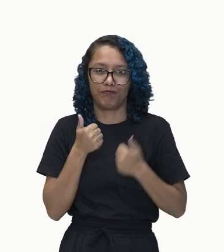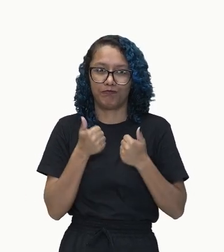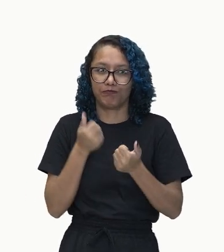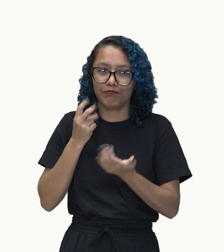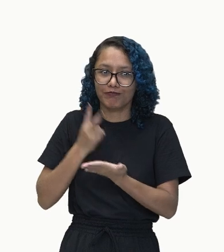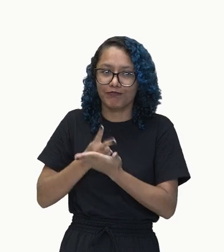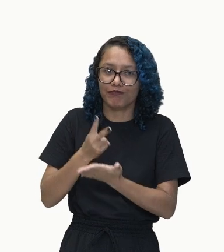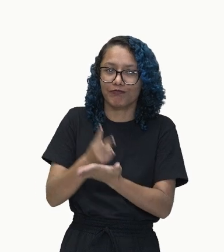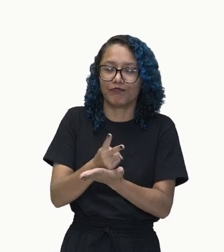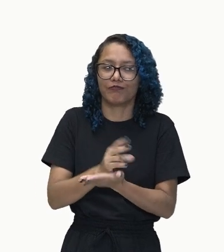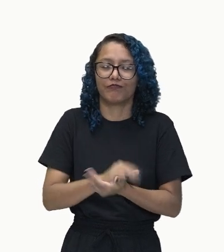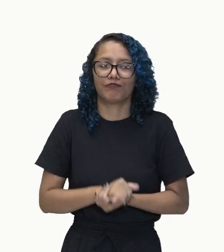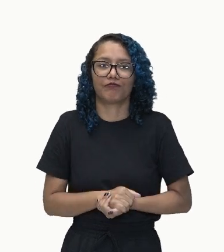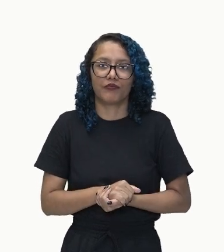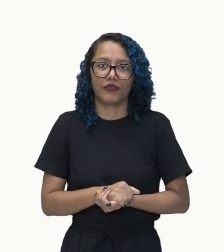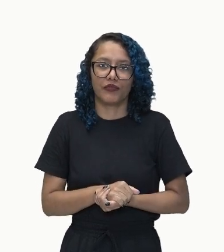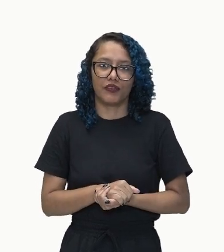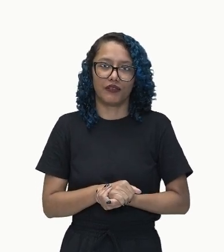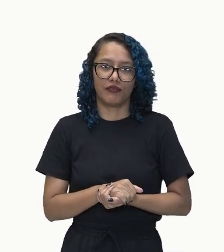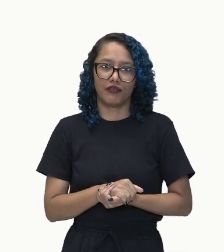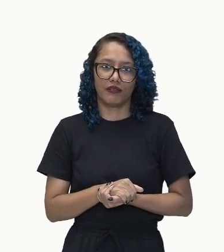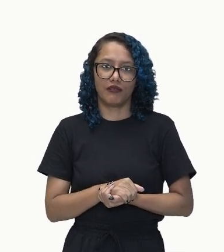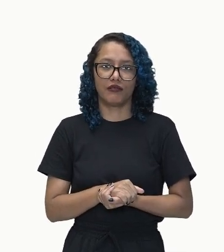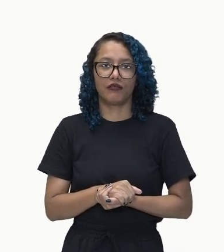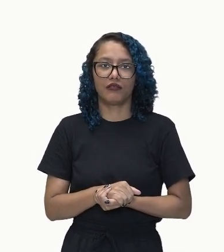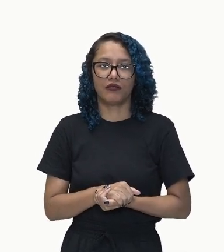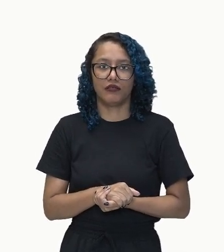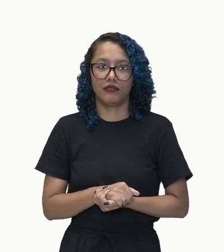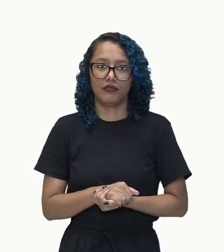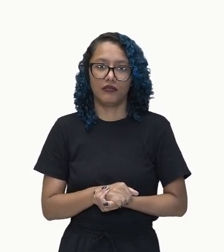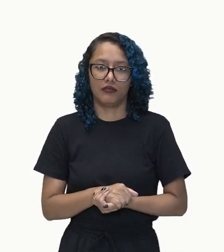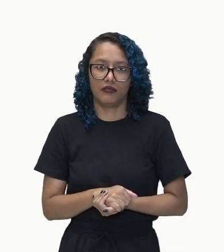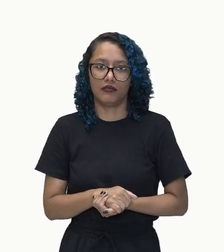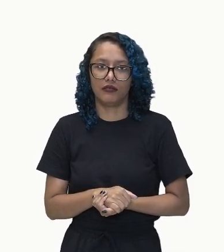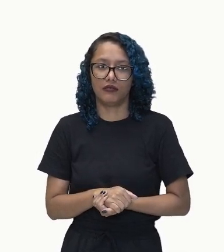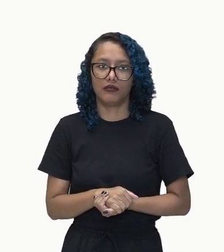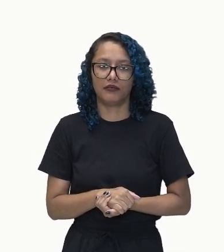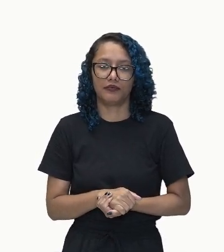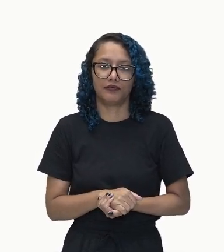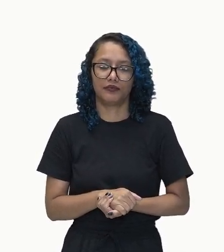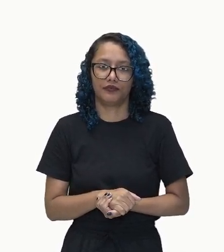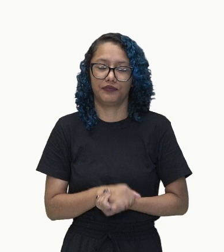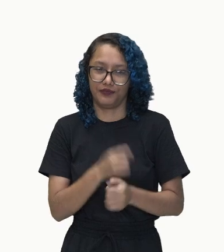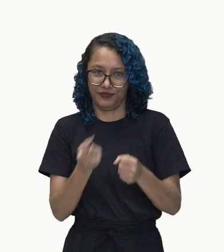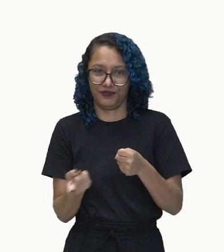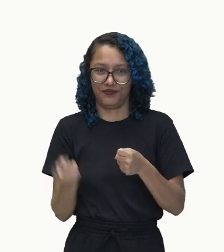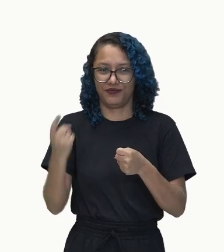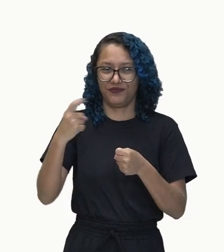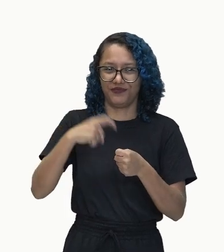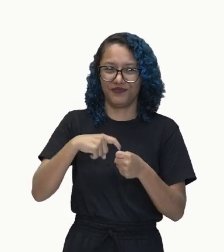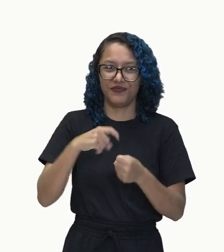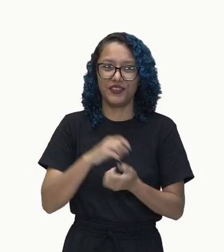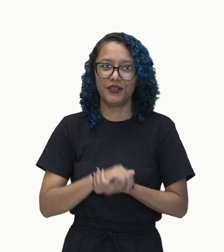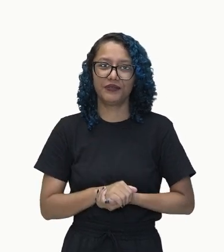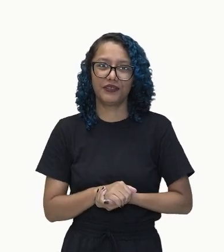voltar pra relembrar? Vamos voltar pra relembrar. Pra ficar claro pra você aqui, ó. Claro pra você, ó.